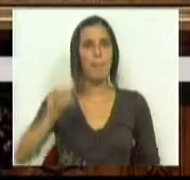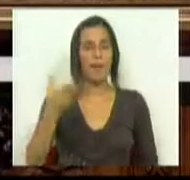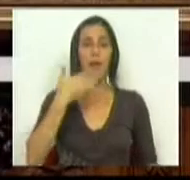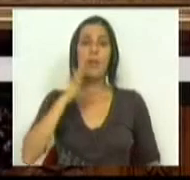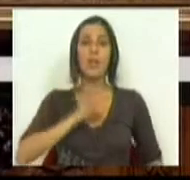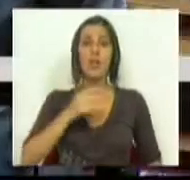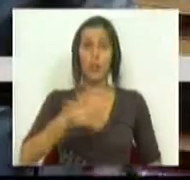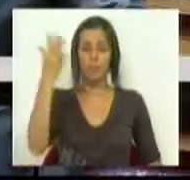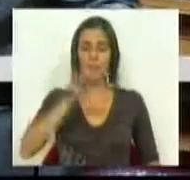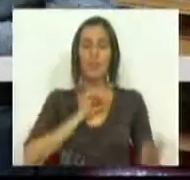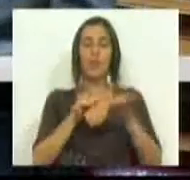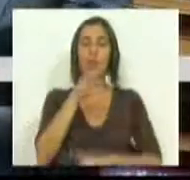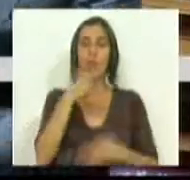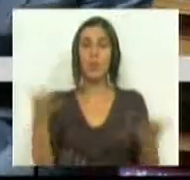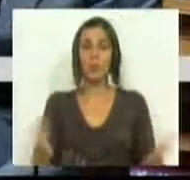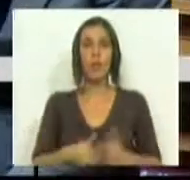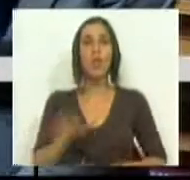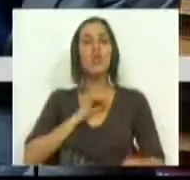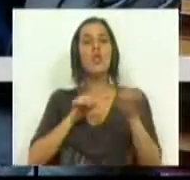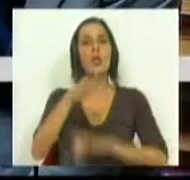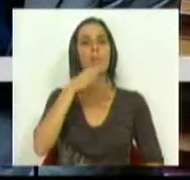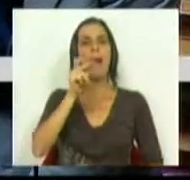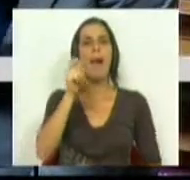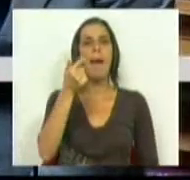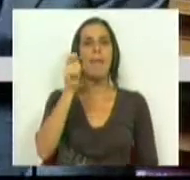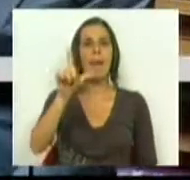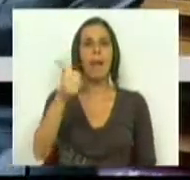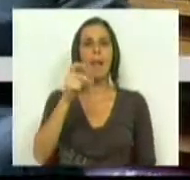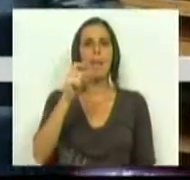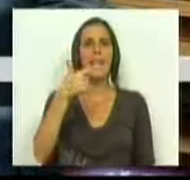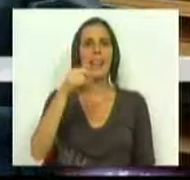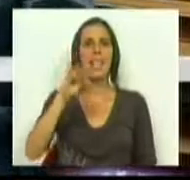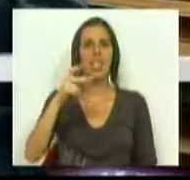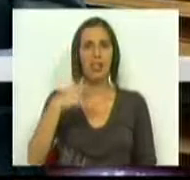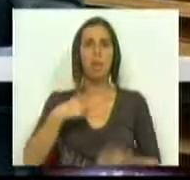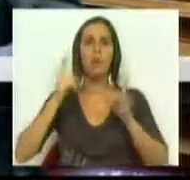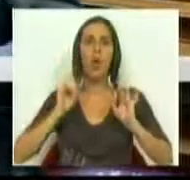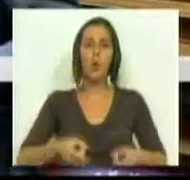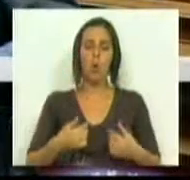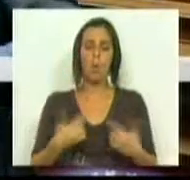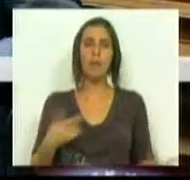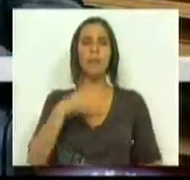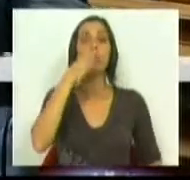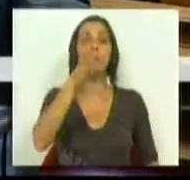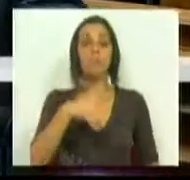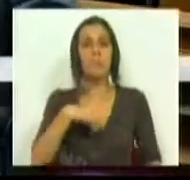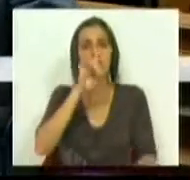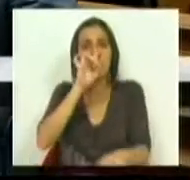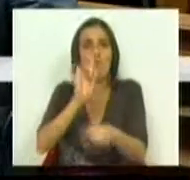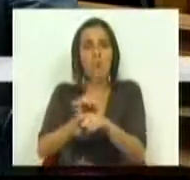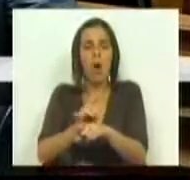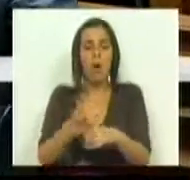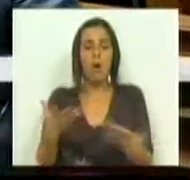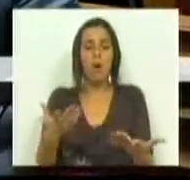Sr. Presidente, Sras. e Srs. Deputados, Sr. Deputado Abel Batista, eu começaria por dizer que partilhamos